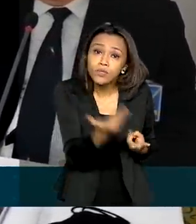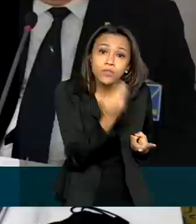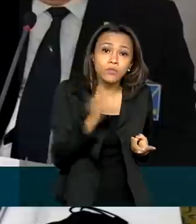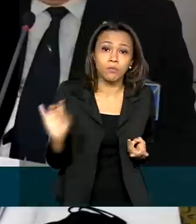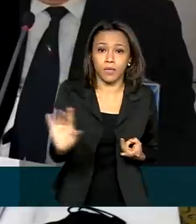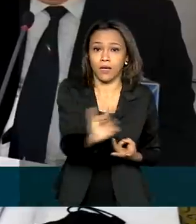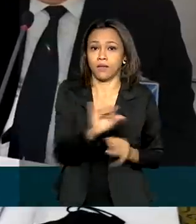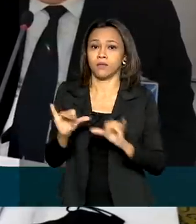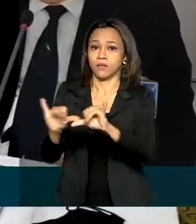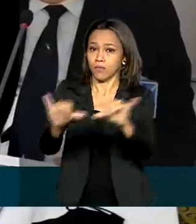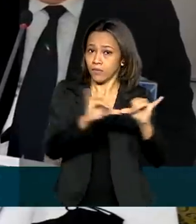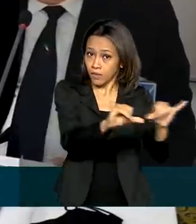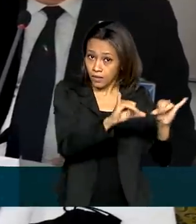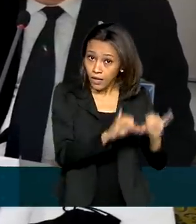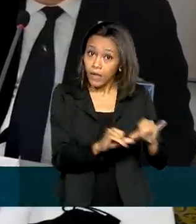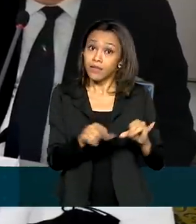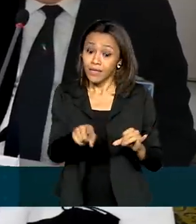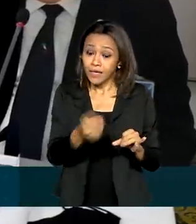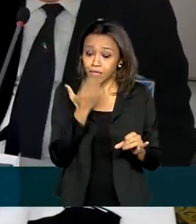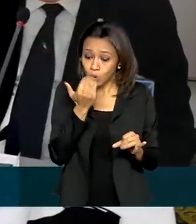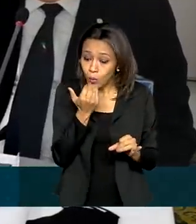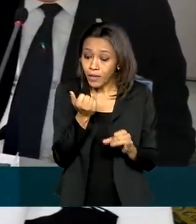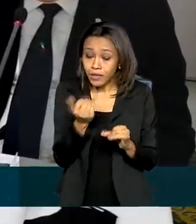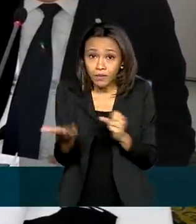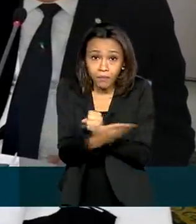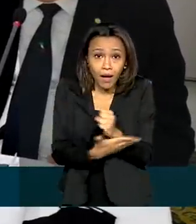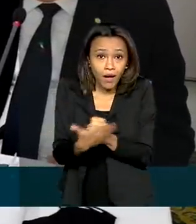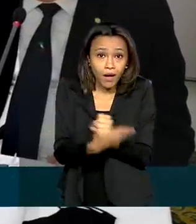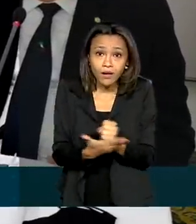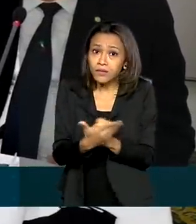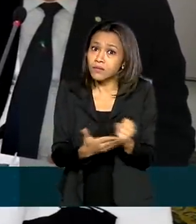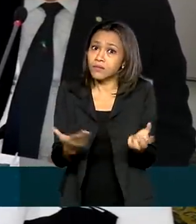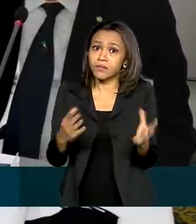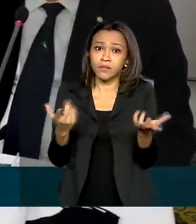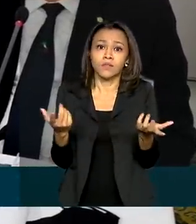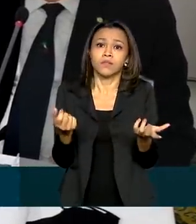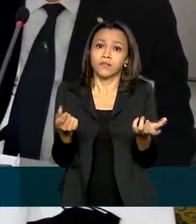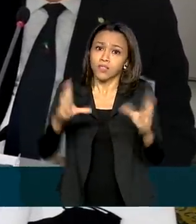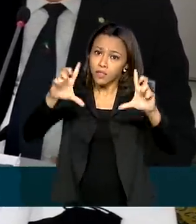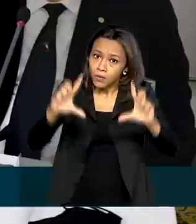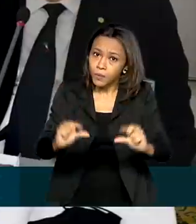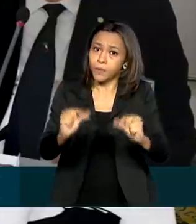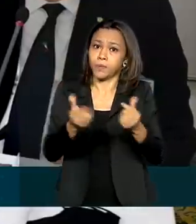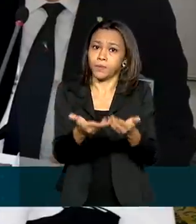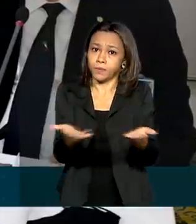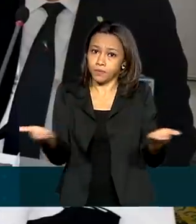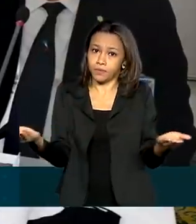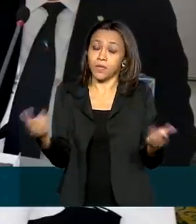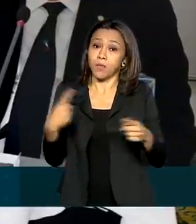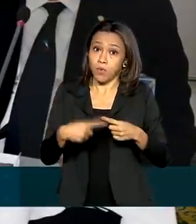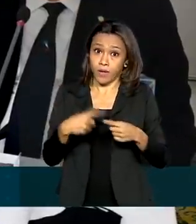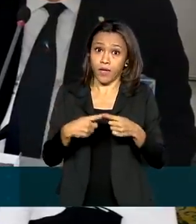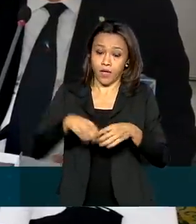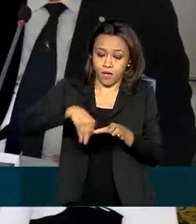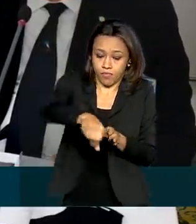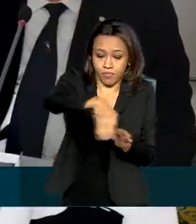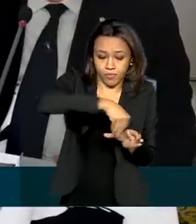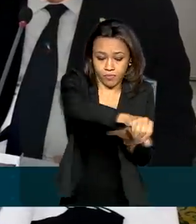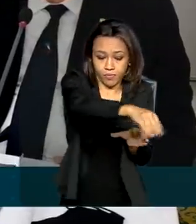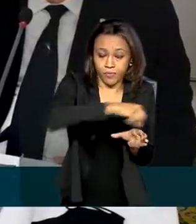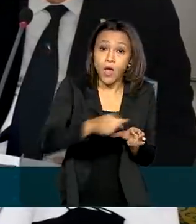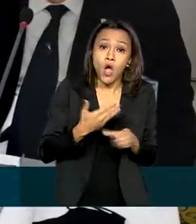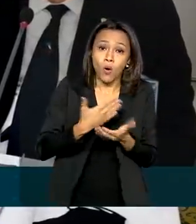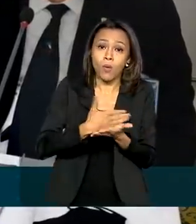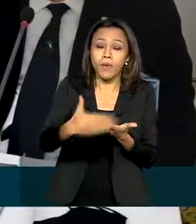desse produto essencial de supermercado fica para o de zero. E acredito que nova safra começa a ser colhida em dezembro,